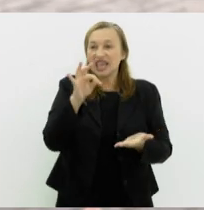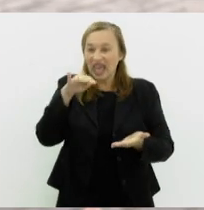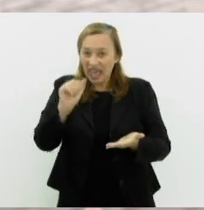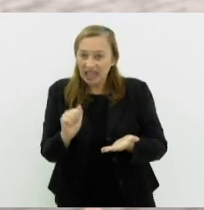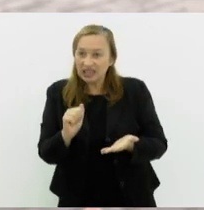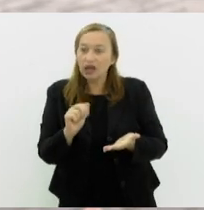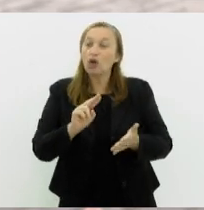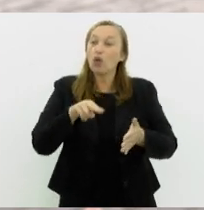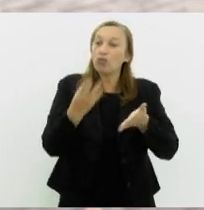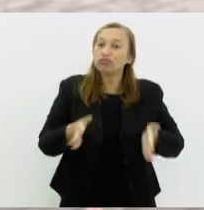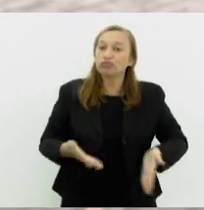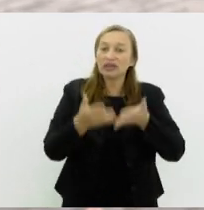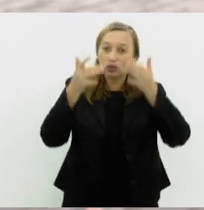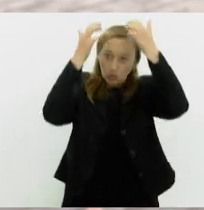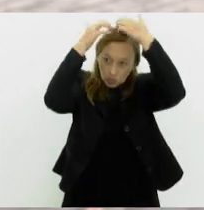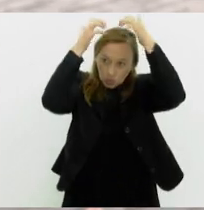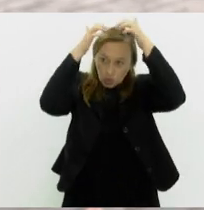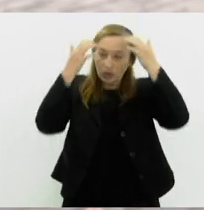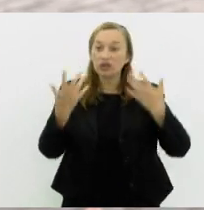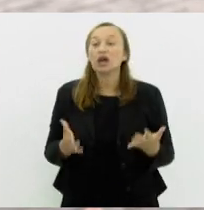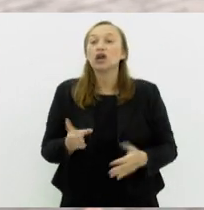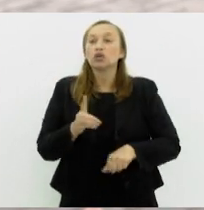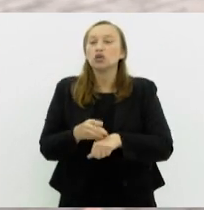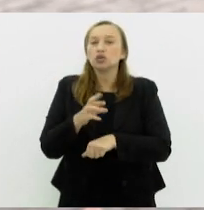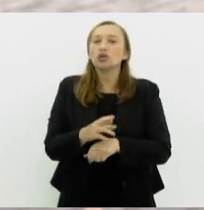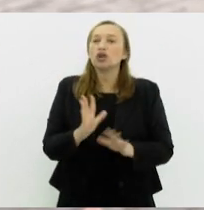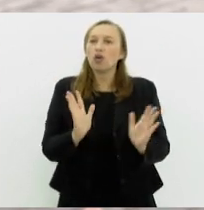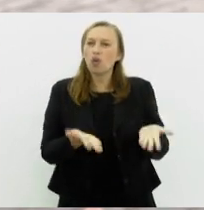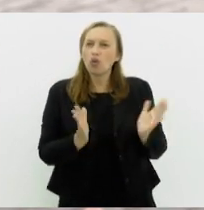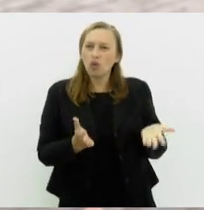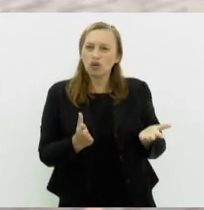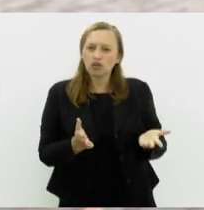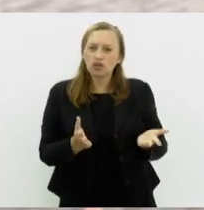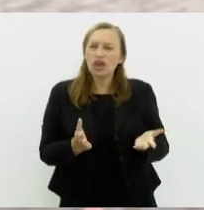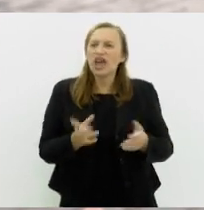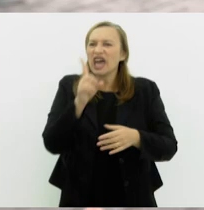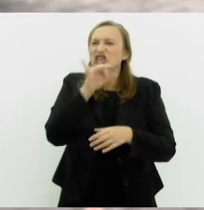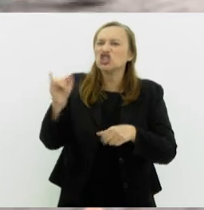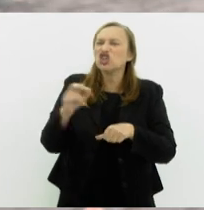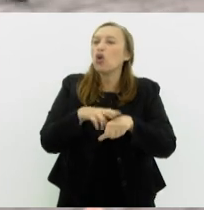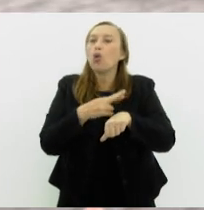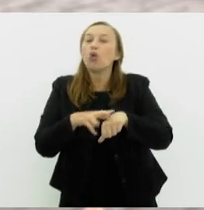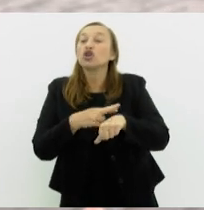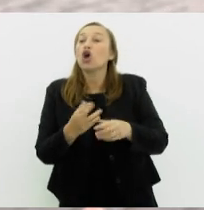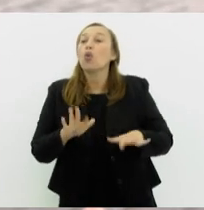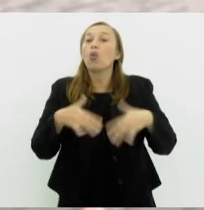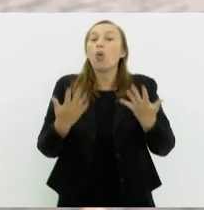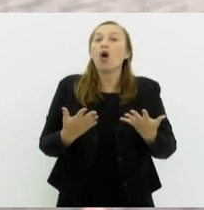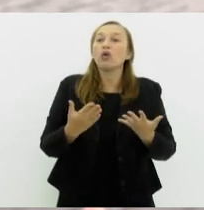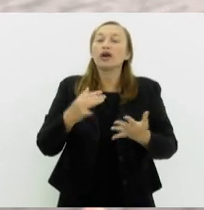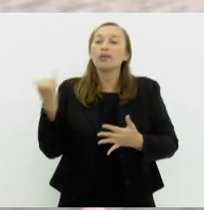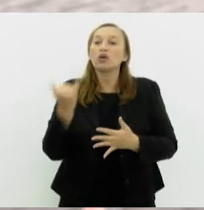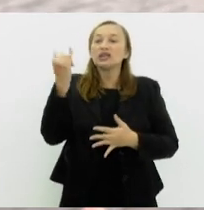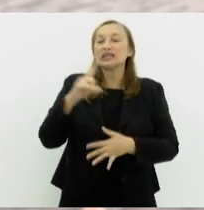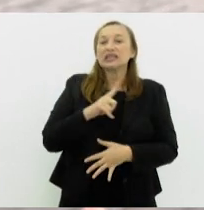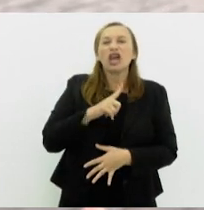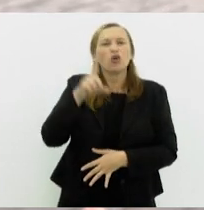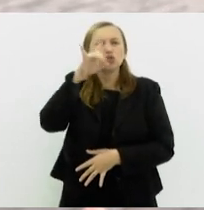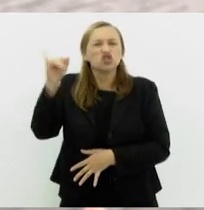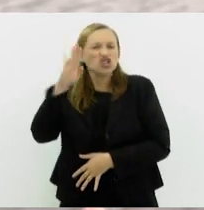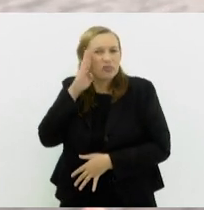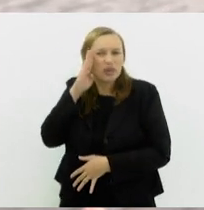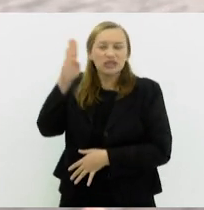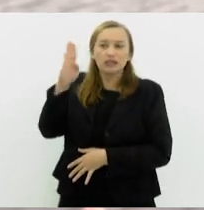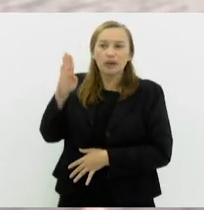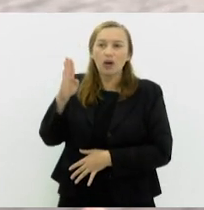estimulador do nervo vago. Doutora, hoje é celebrado o Purple Day, o dia roxo. Qual a importância de ter um dia específico para conscientizar a